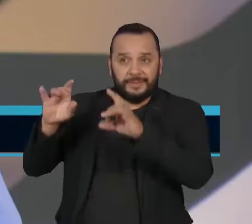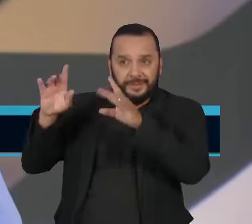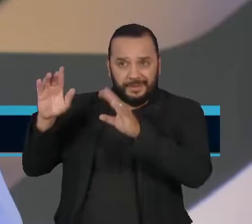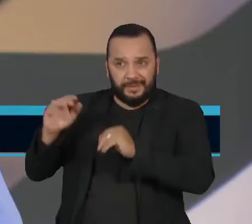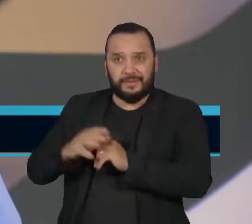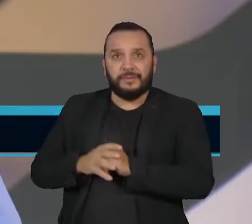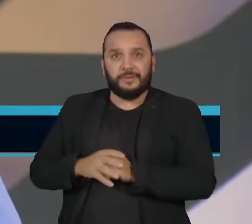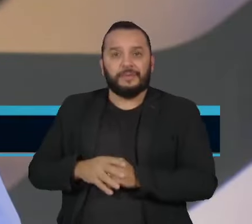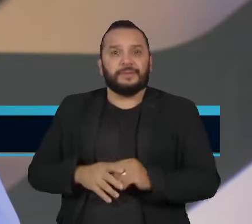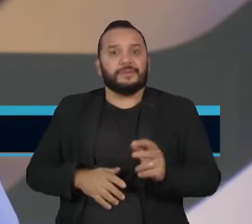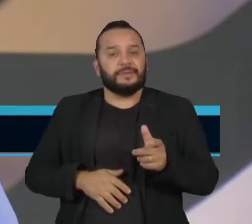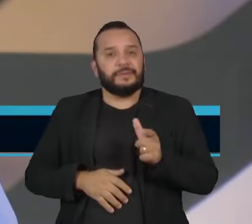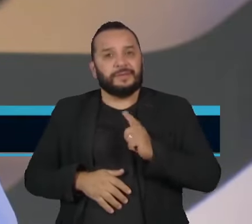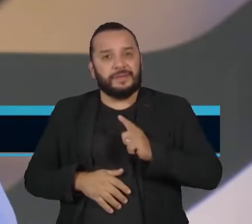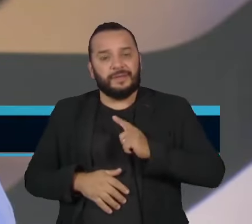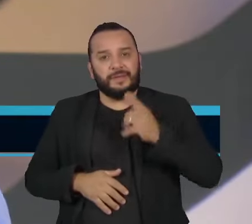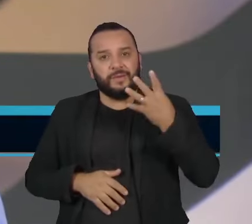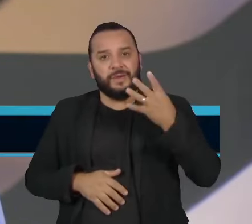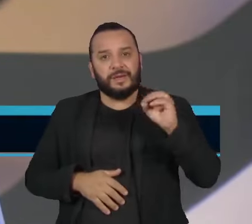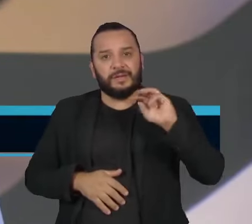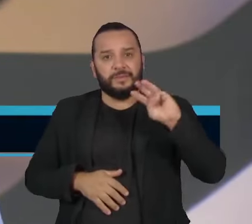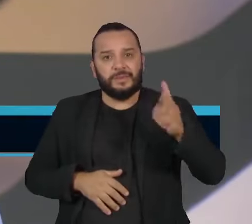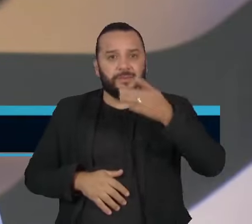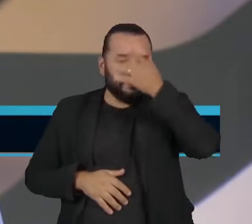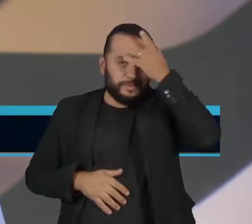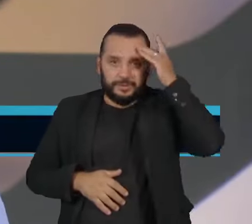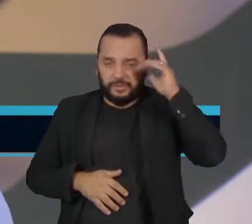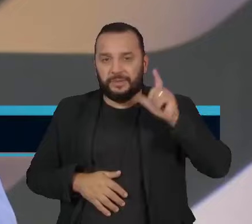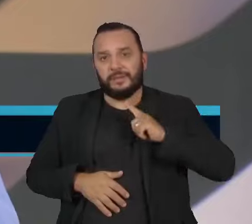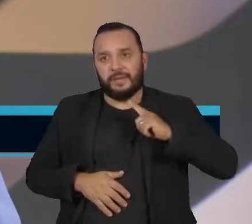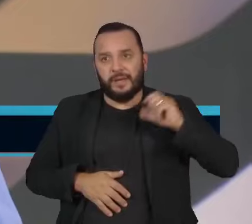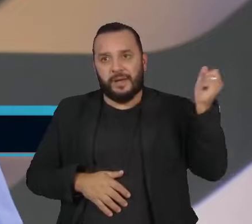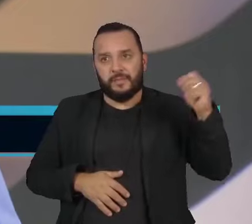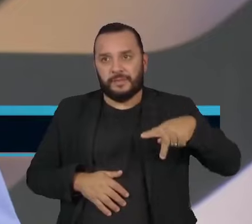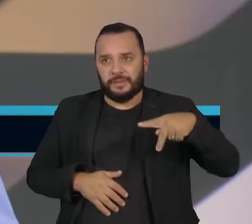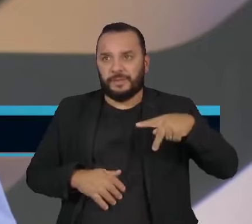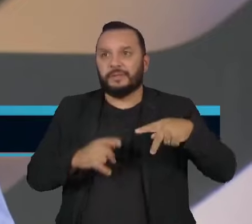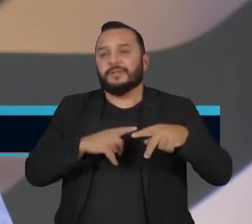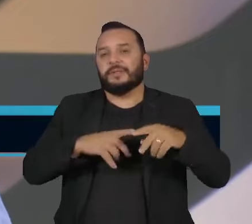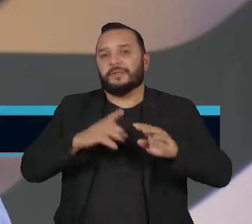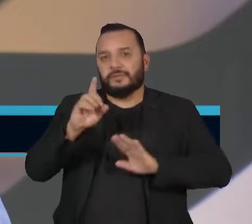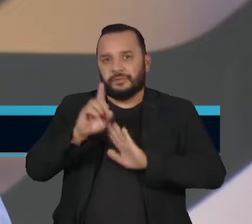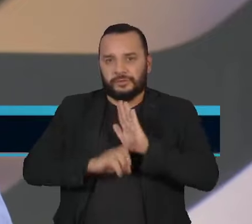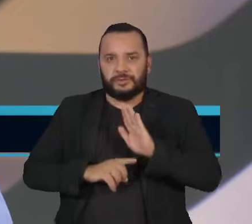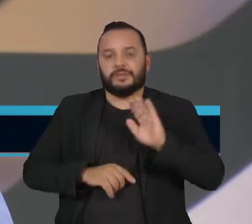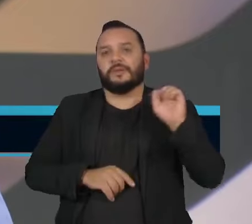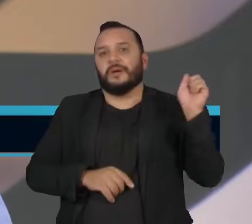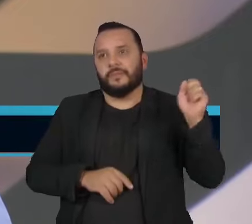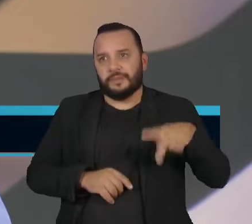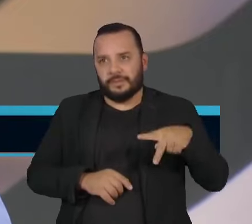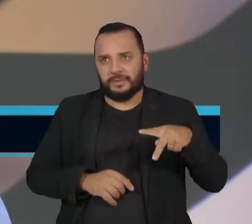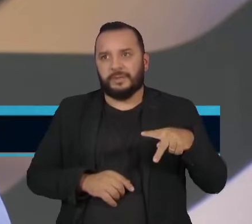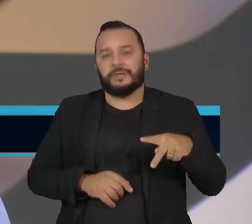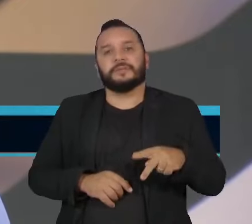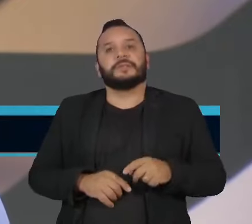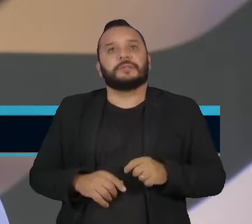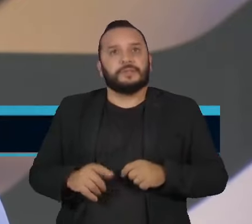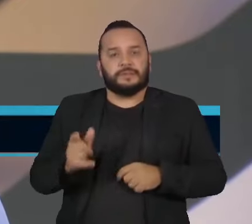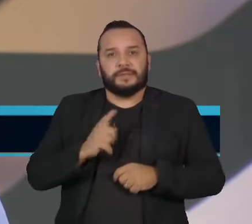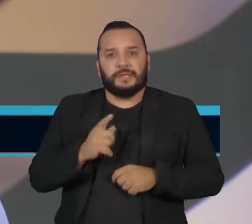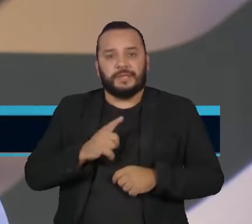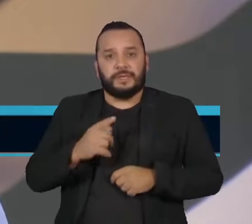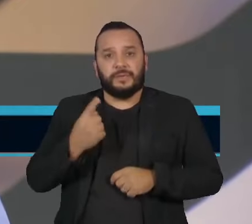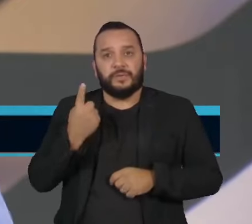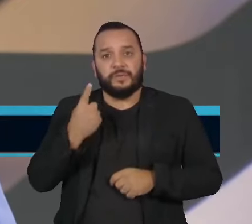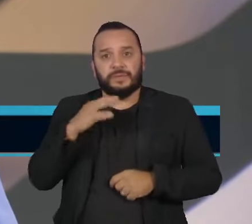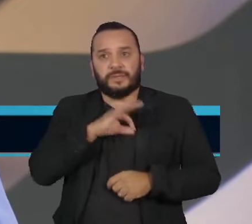falando dos 40 milhões de brasileiros que estão aposentados, que têm o direito de estar aposentados e estão recebendo de